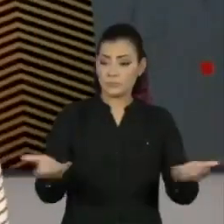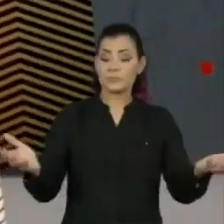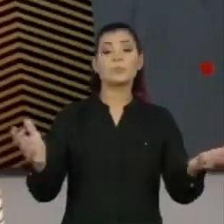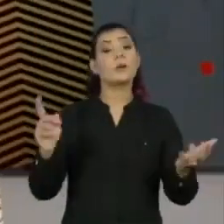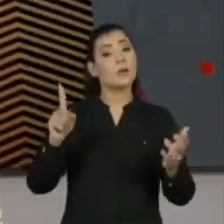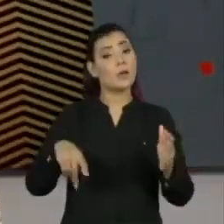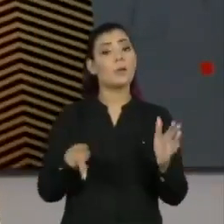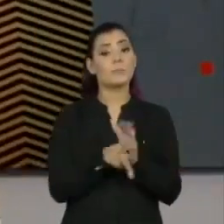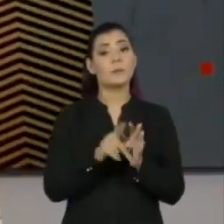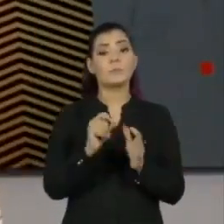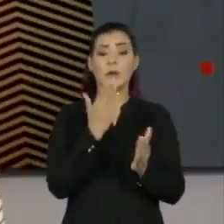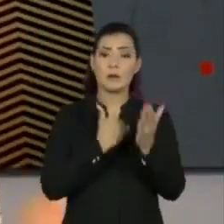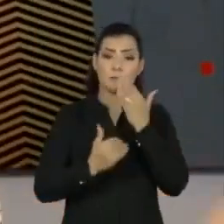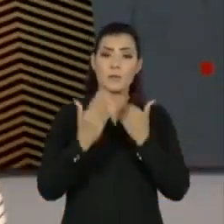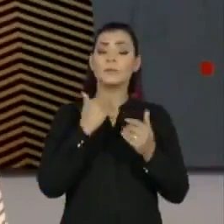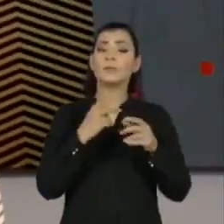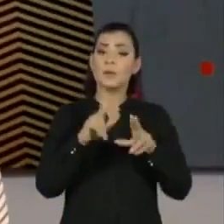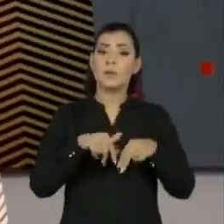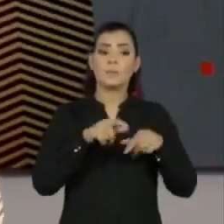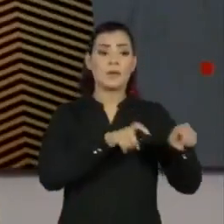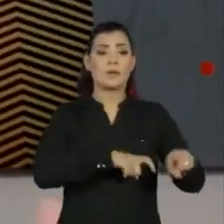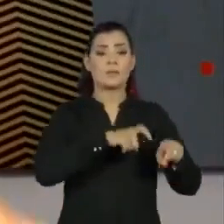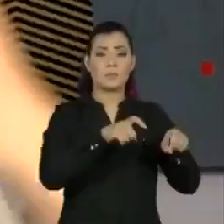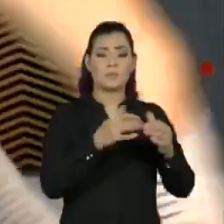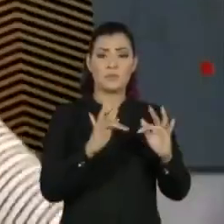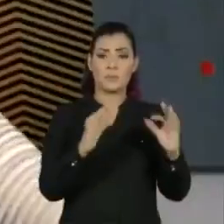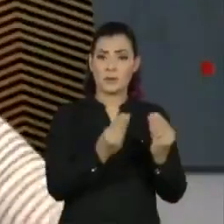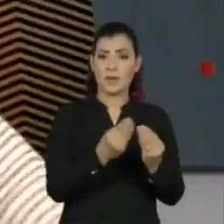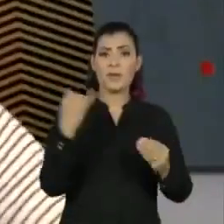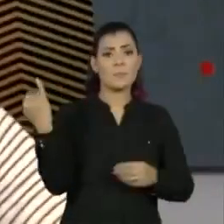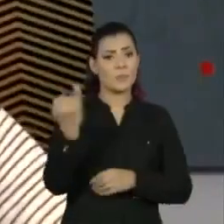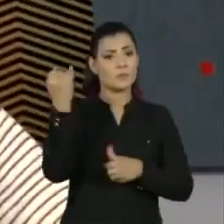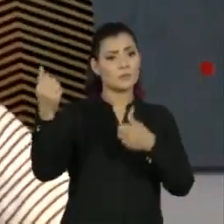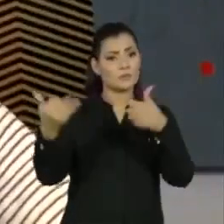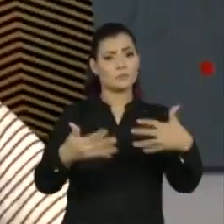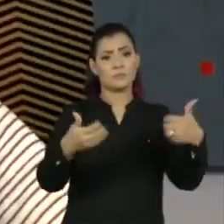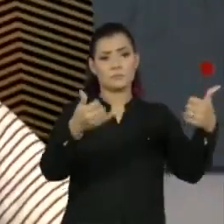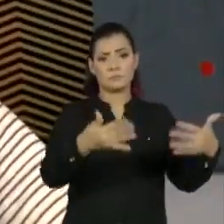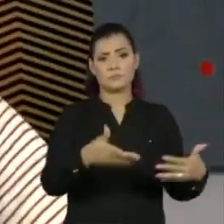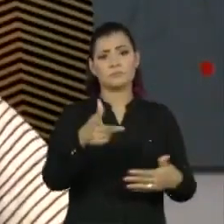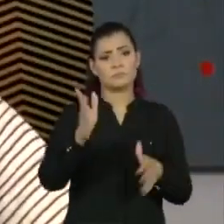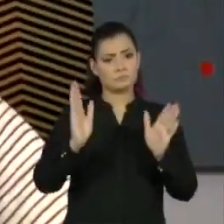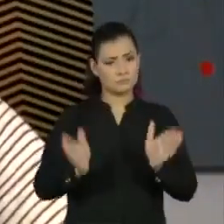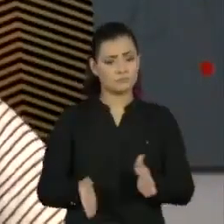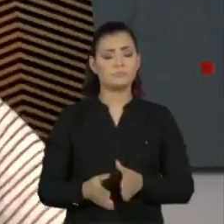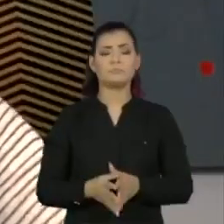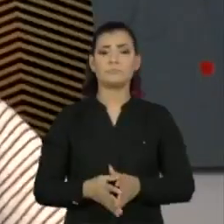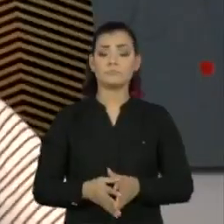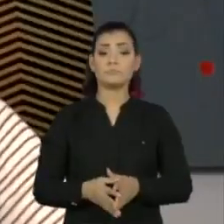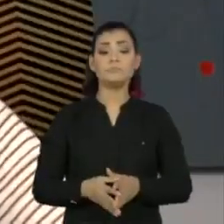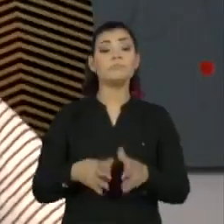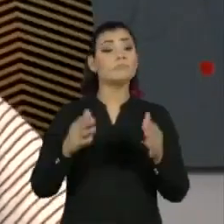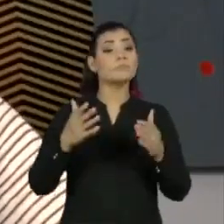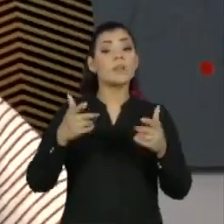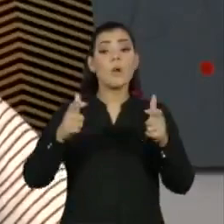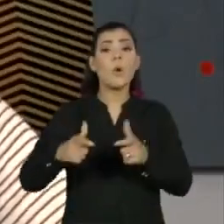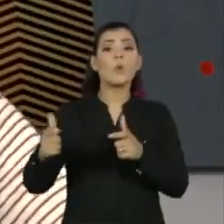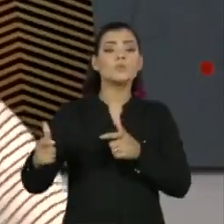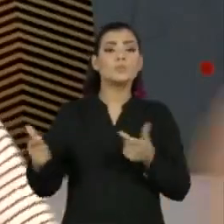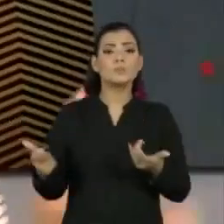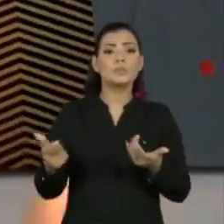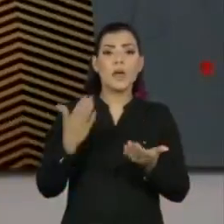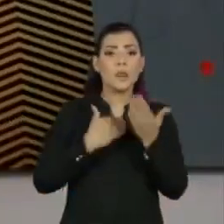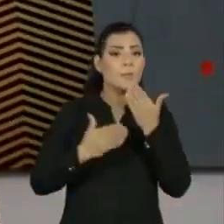vêm dessa agricultura familiar. É muito importante colocar isso para a gente ter em conta de onde vem o nosso